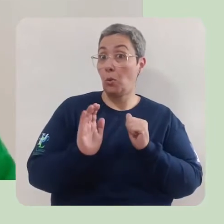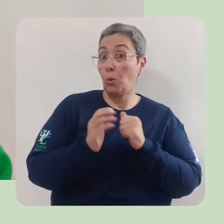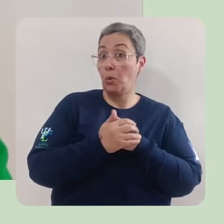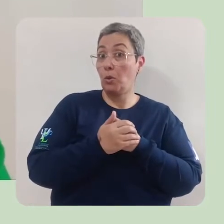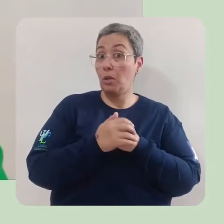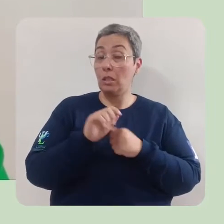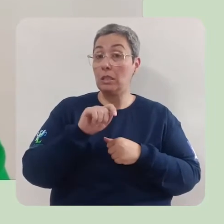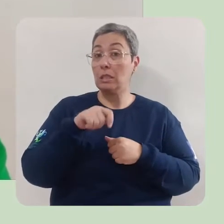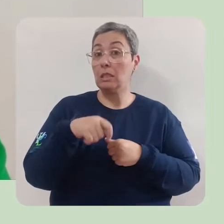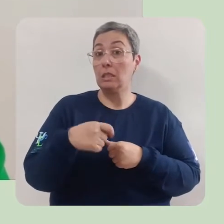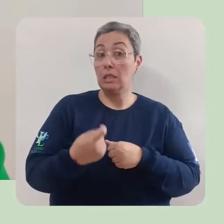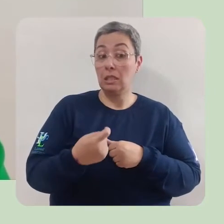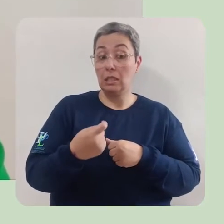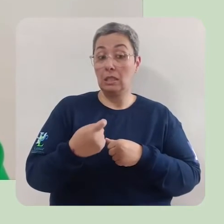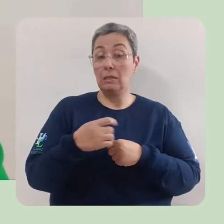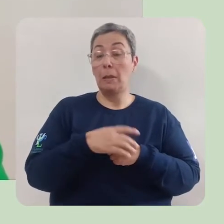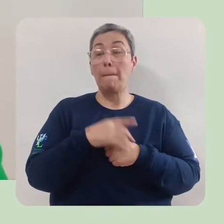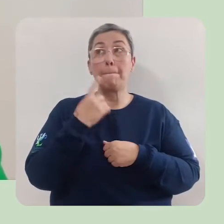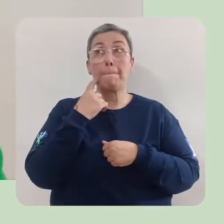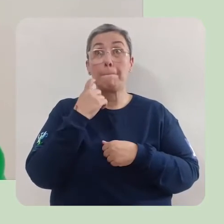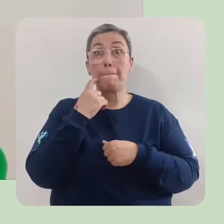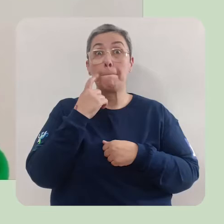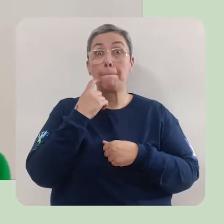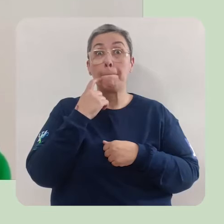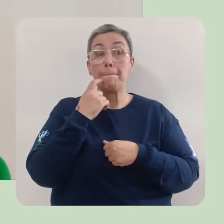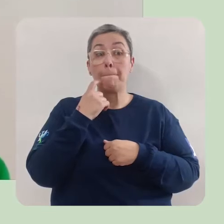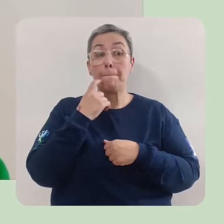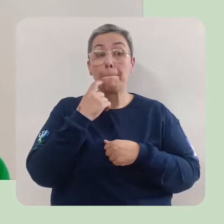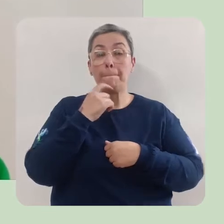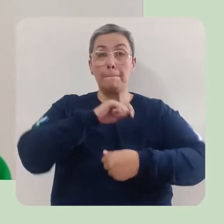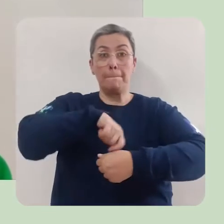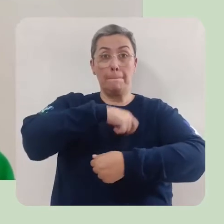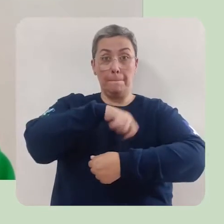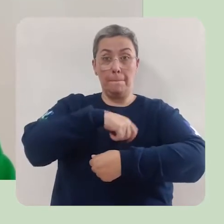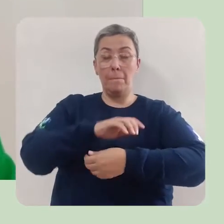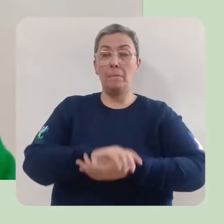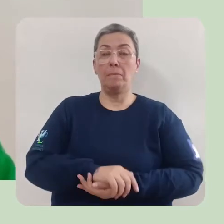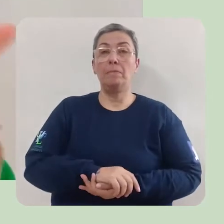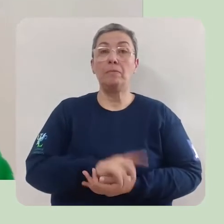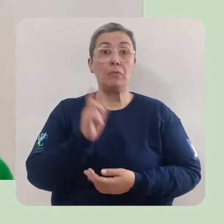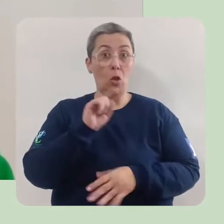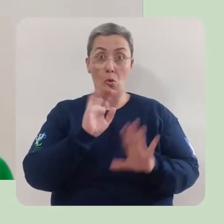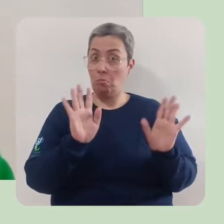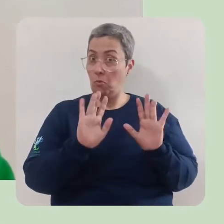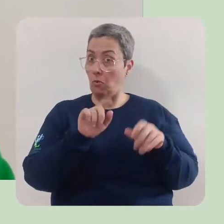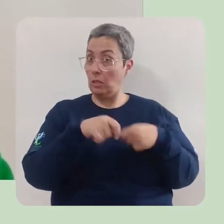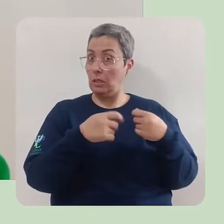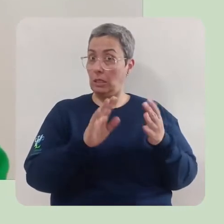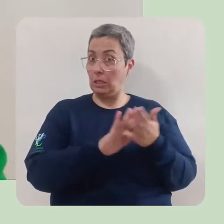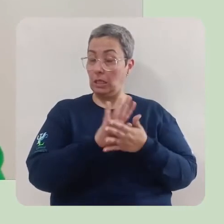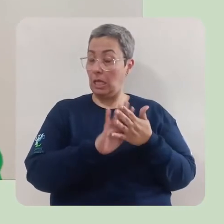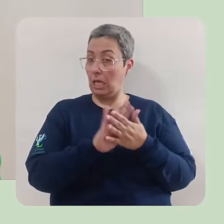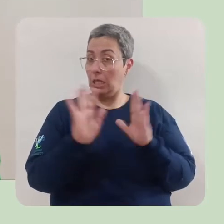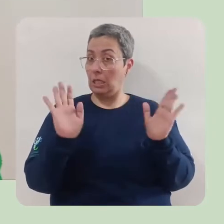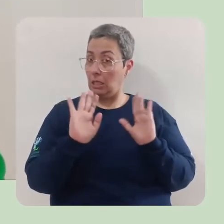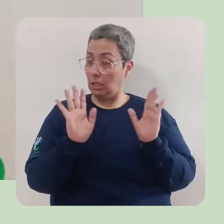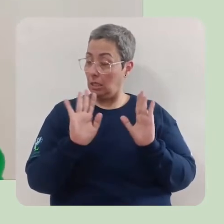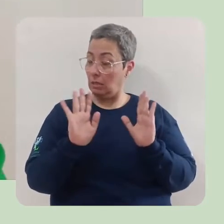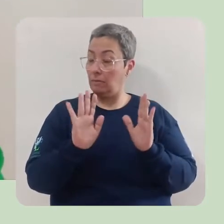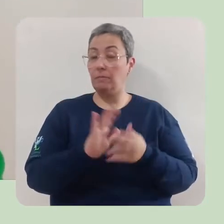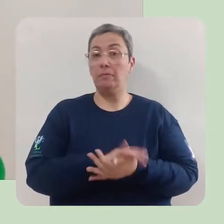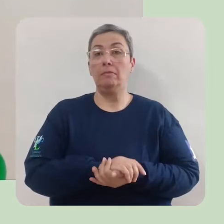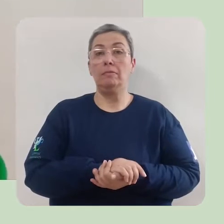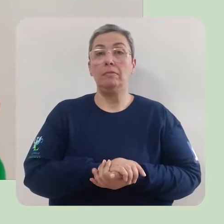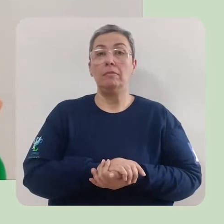panela. Então nós não poderemos falar essa palavra aqui.